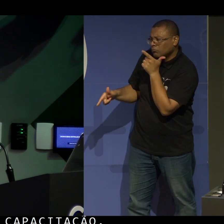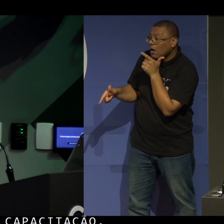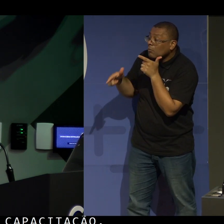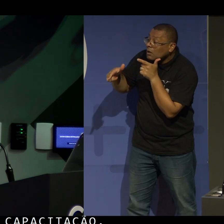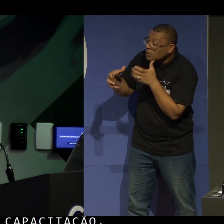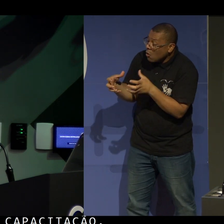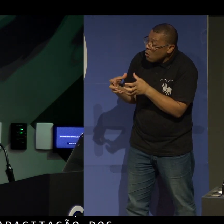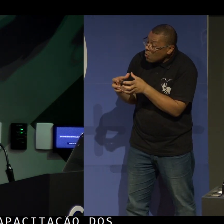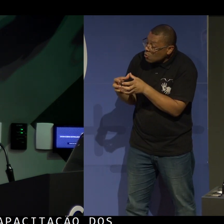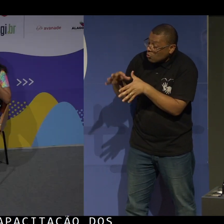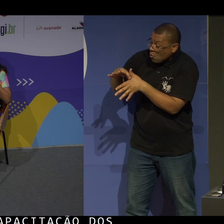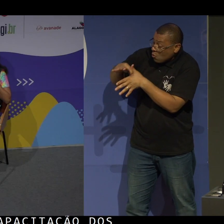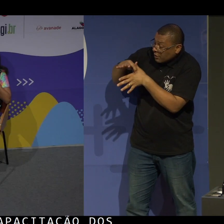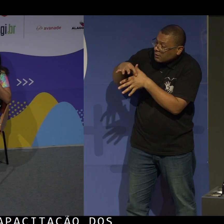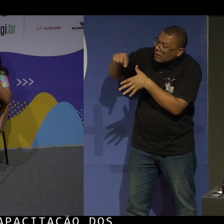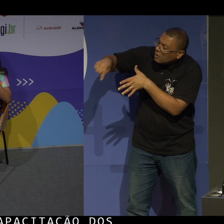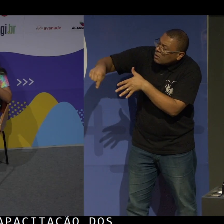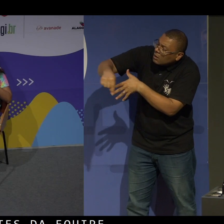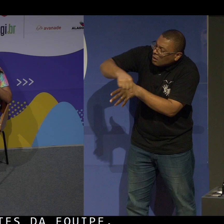responsabilidade do líder?